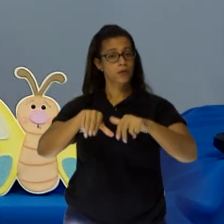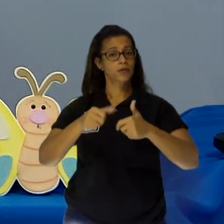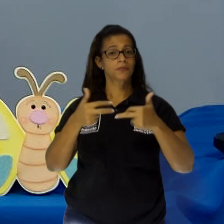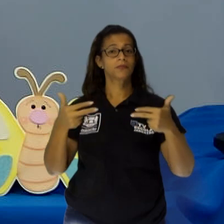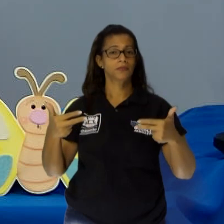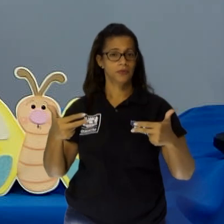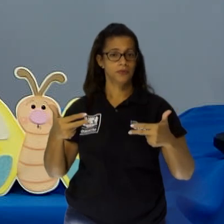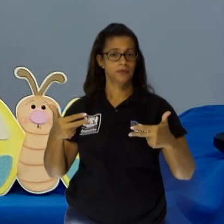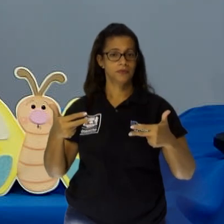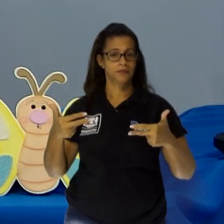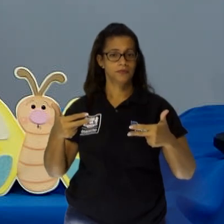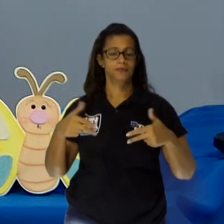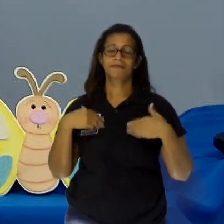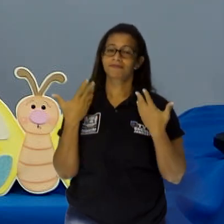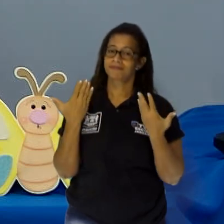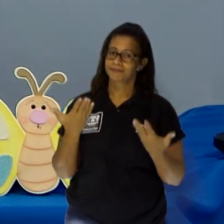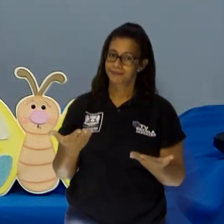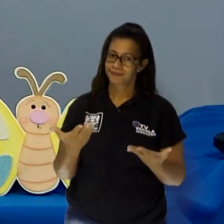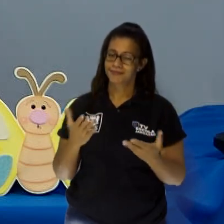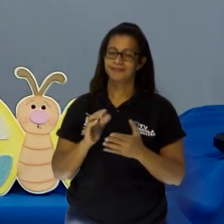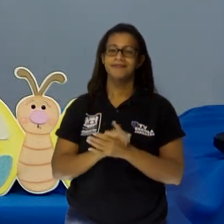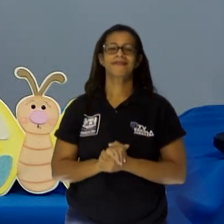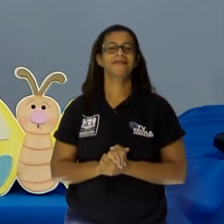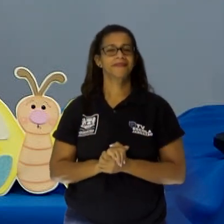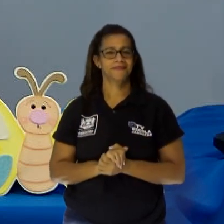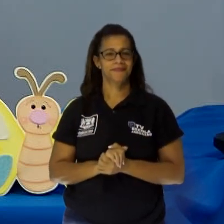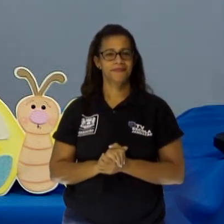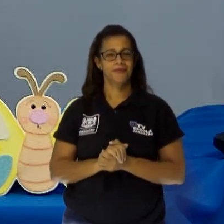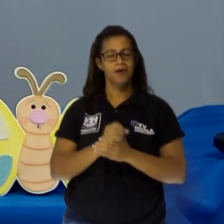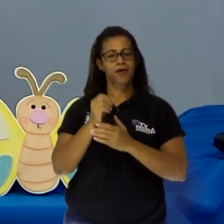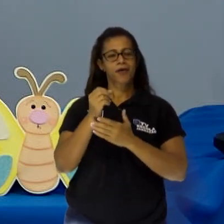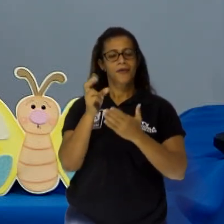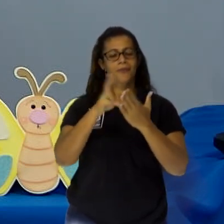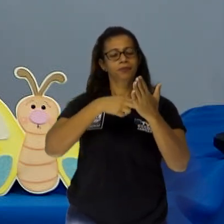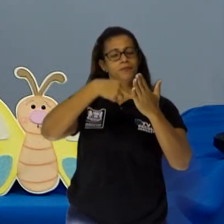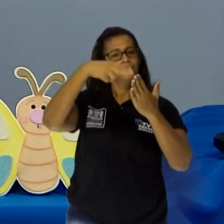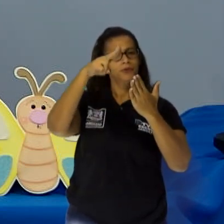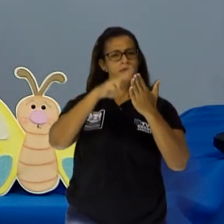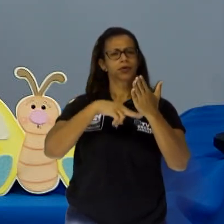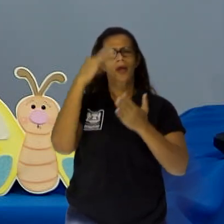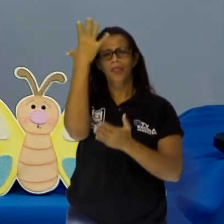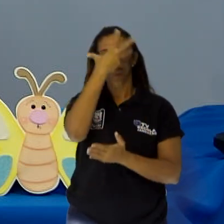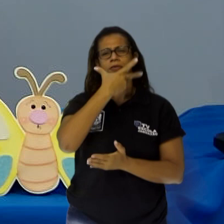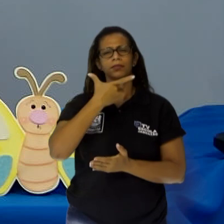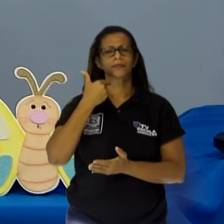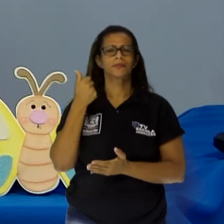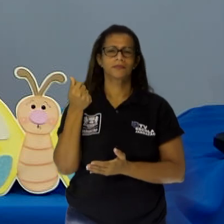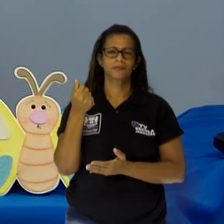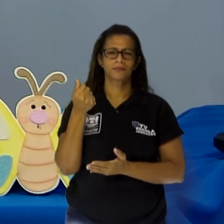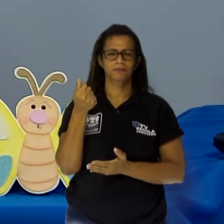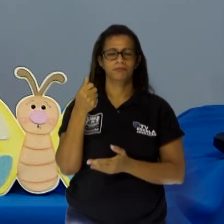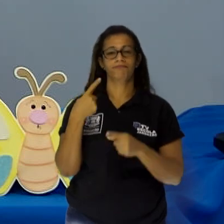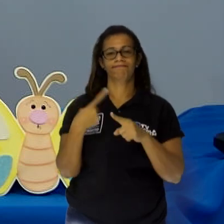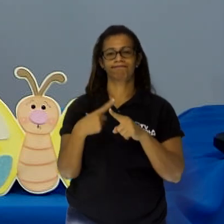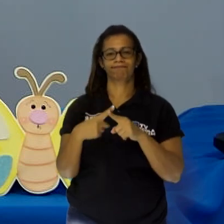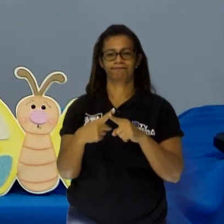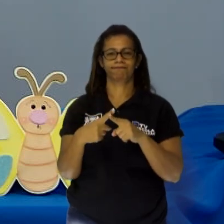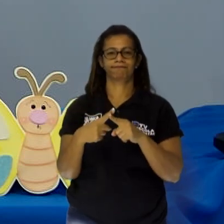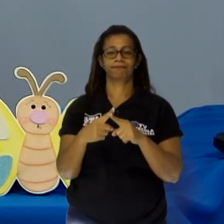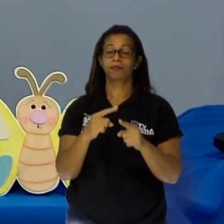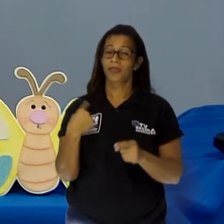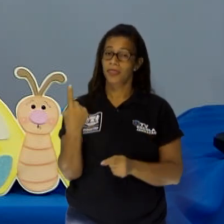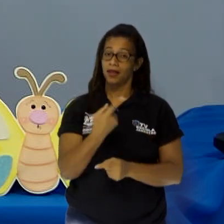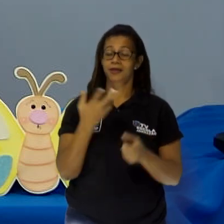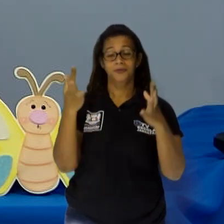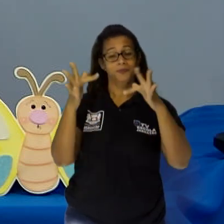Capricha aí! Deixa sua arca bem linda. Que nós estamos, infelizmente, concluindo essa semana tão